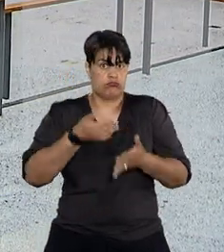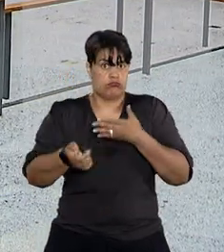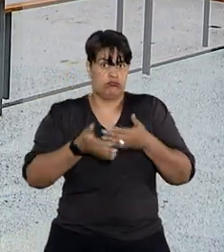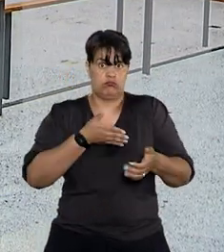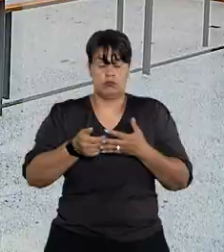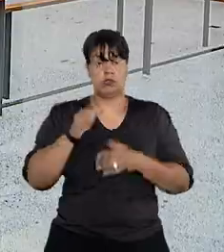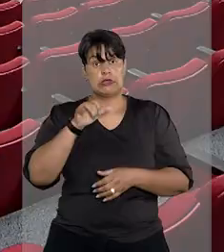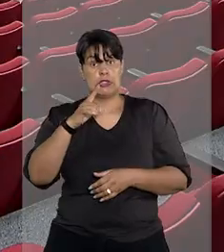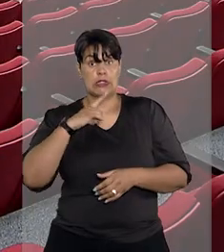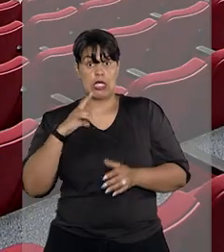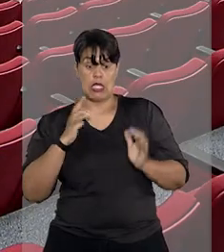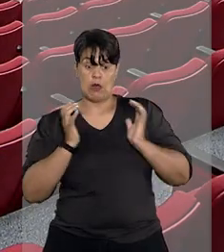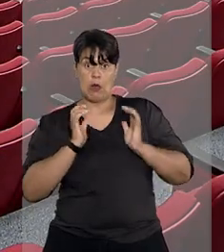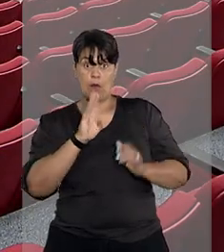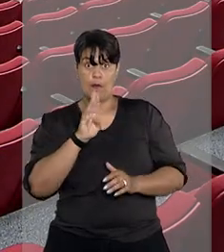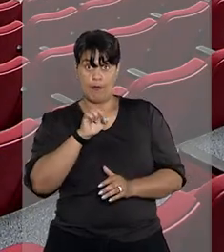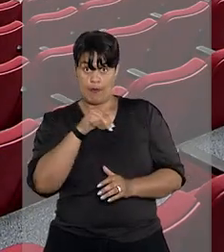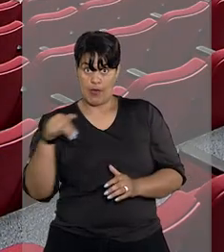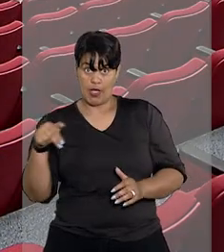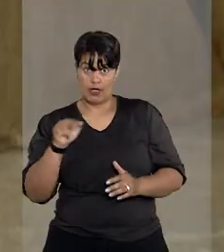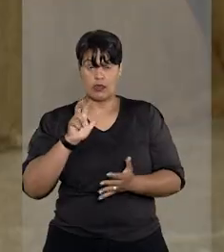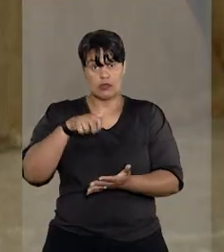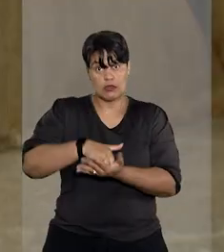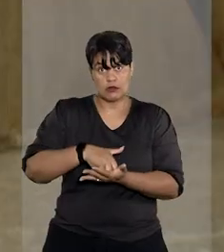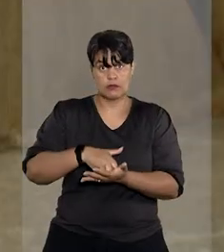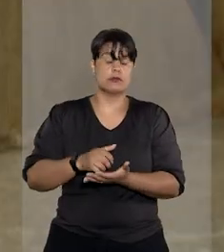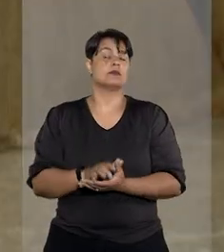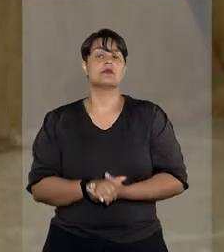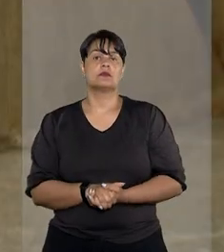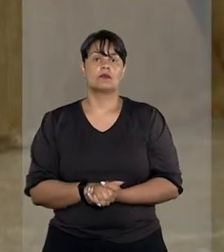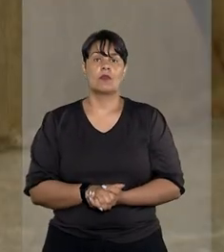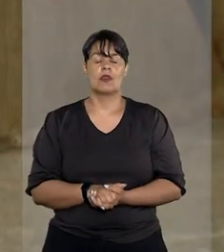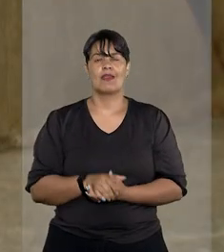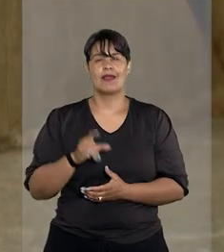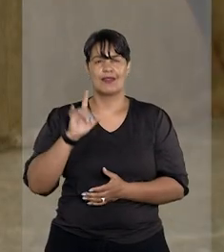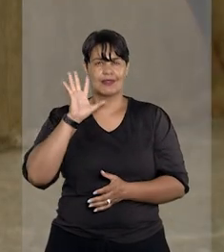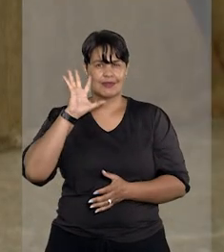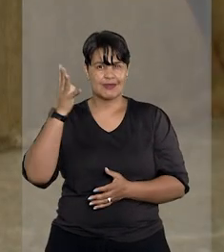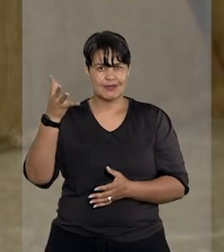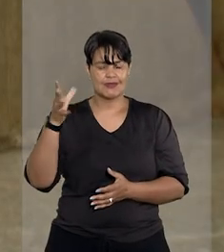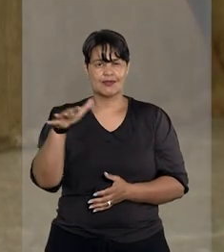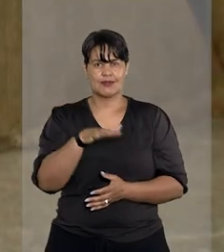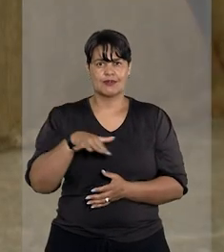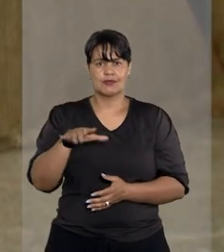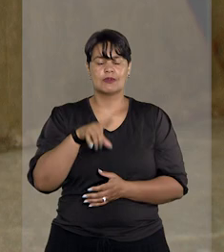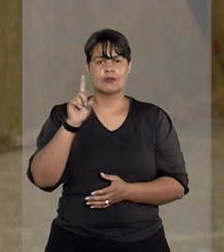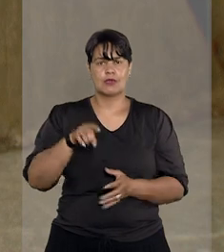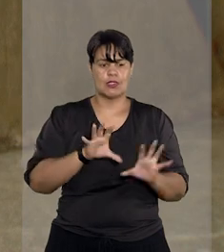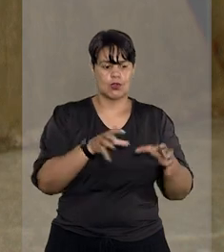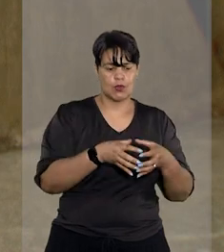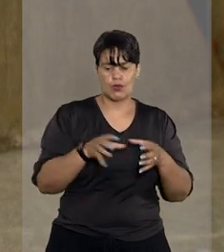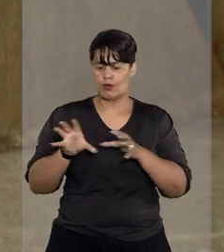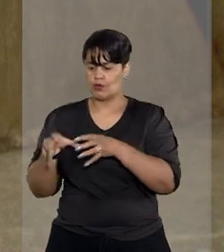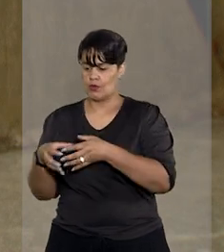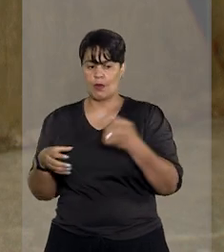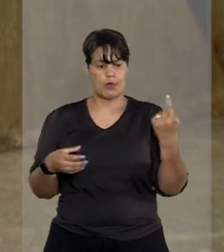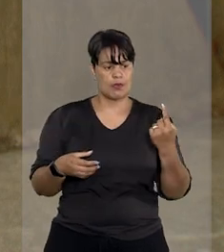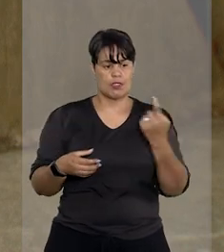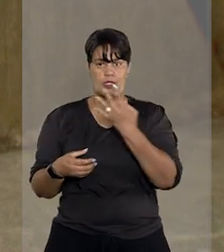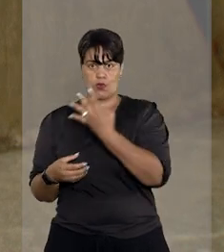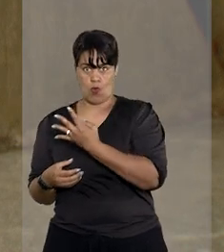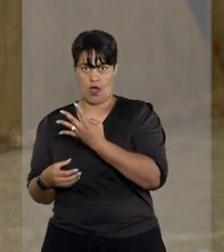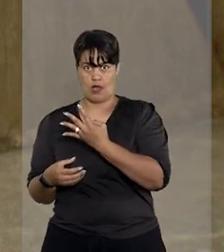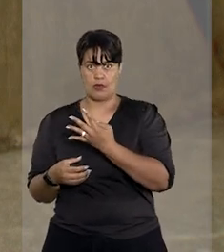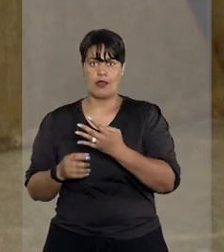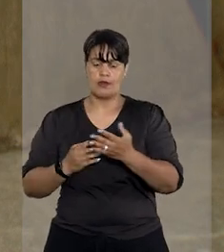existência de penhora na execução fiscal. O julgamento pacificou entendimentos divergentes entre a primeira e a quarta turmas e